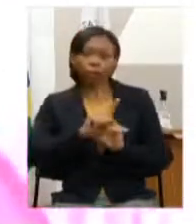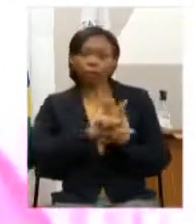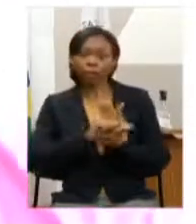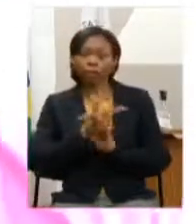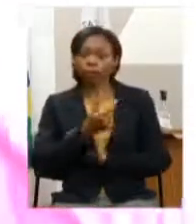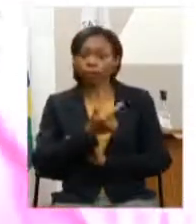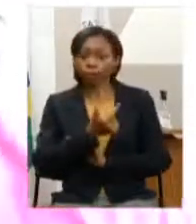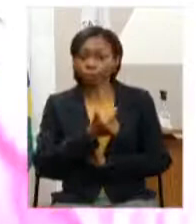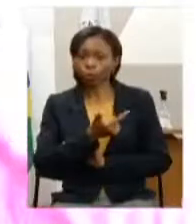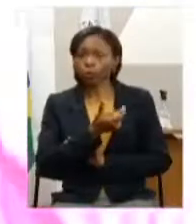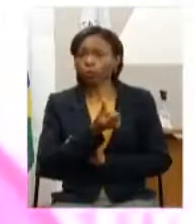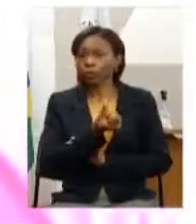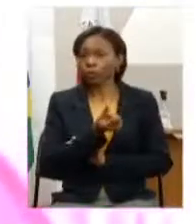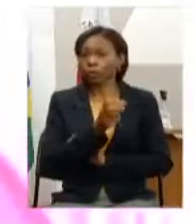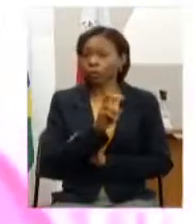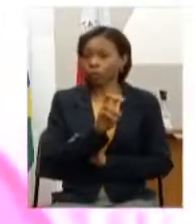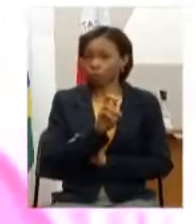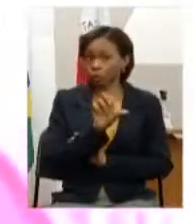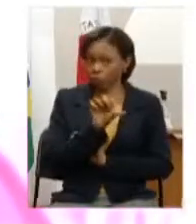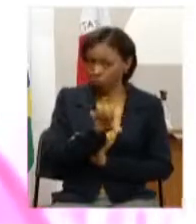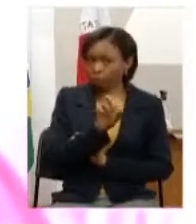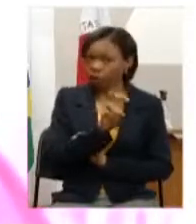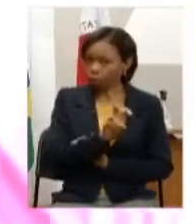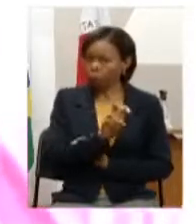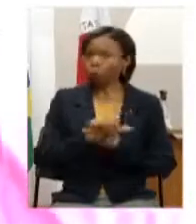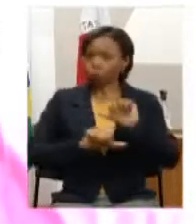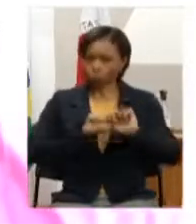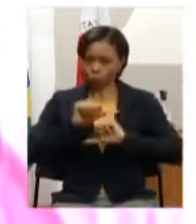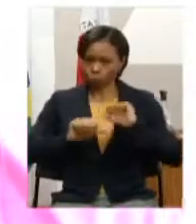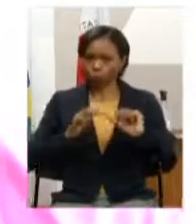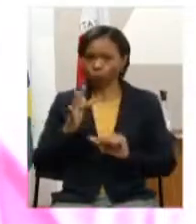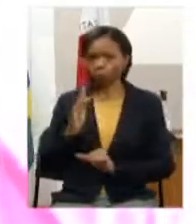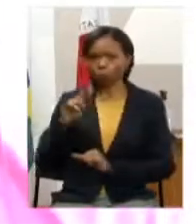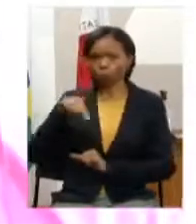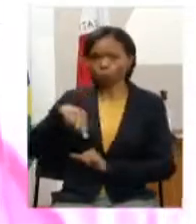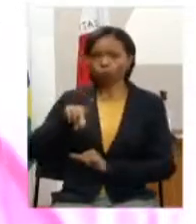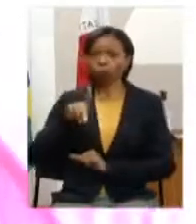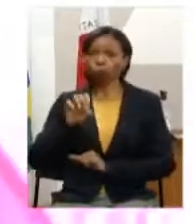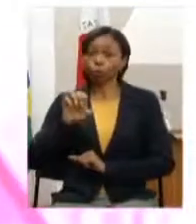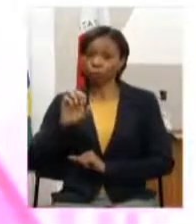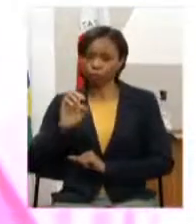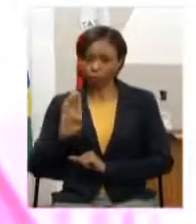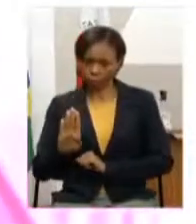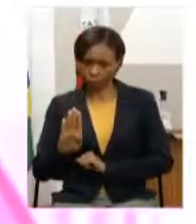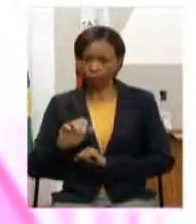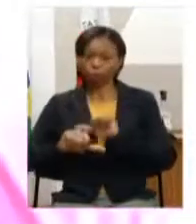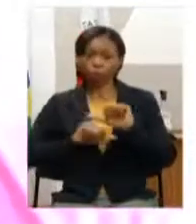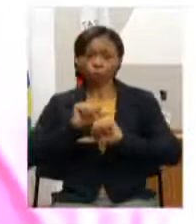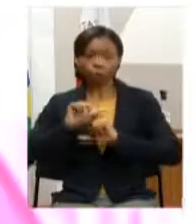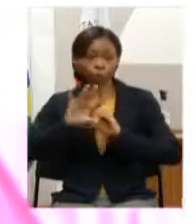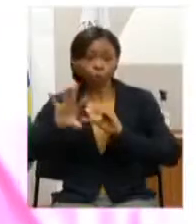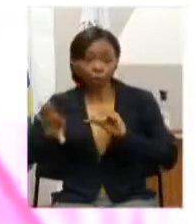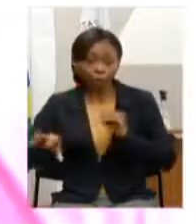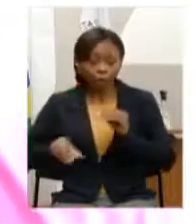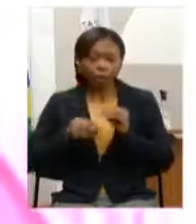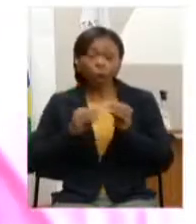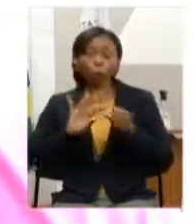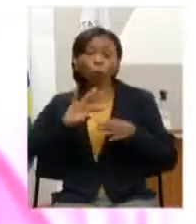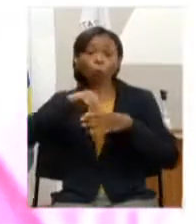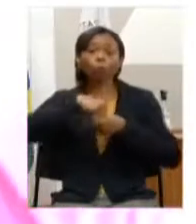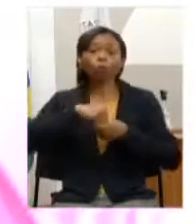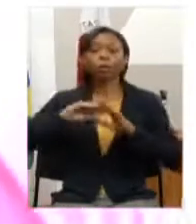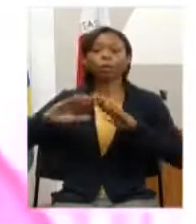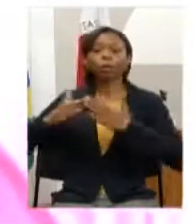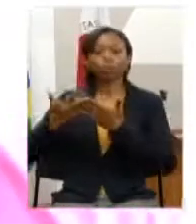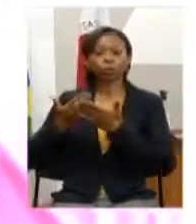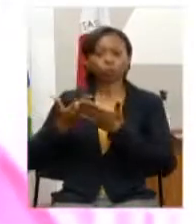.695 alterar a lei do Fundeb né o motivo do Fundeb pra incluir as escolas família agrícola não